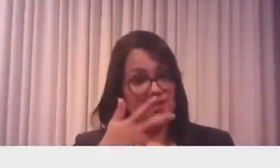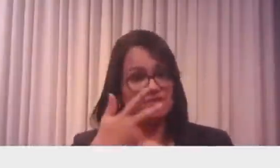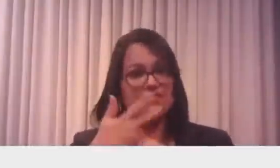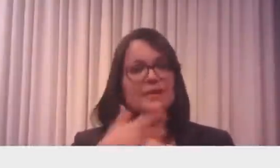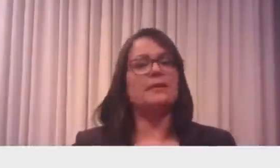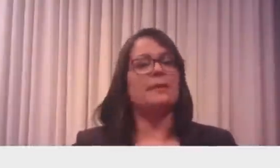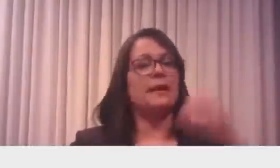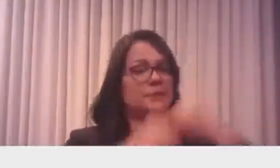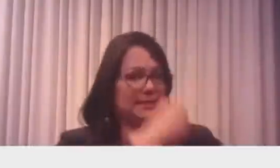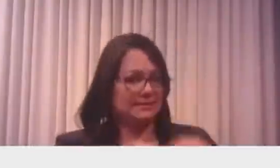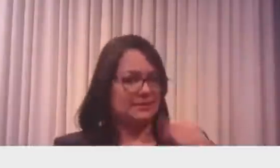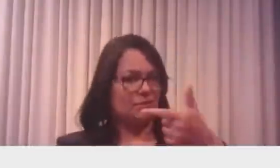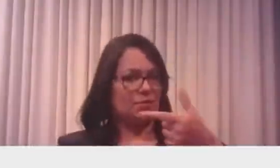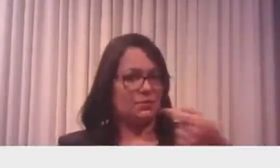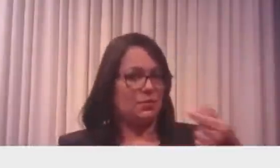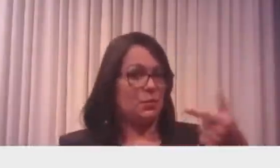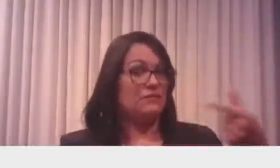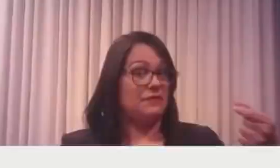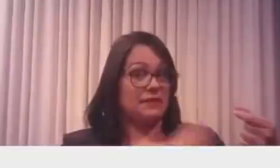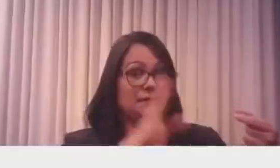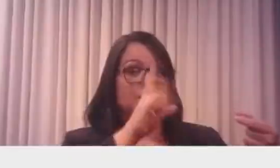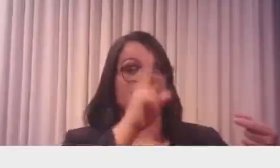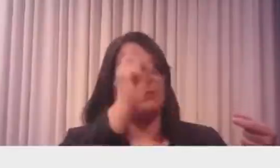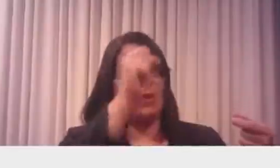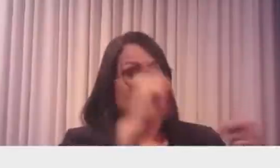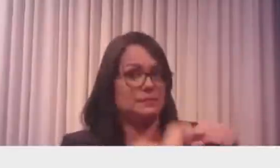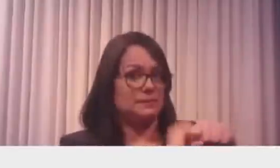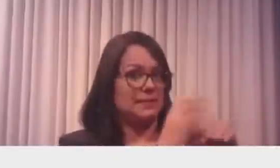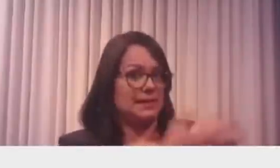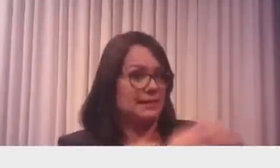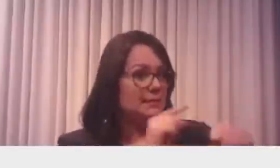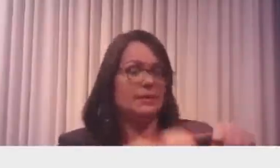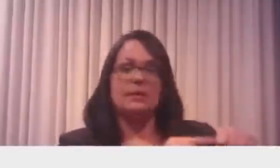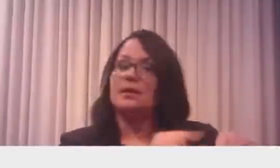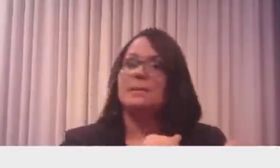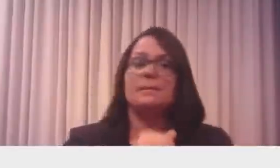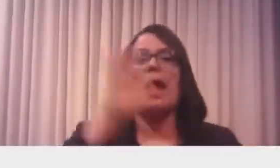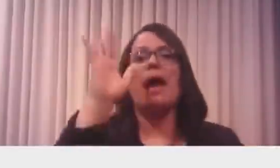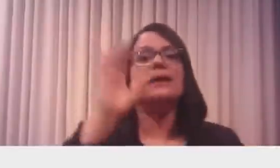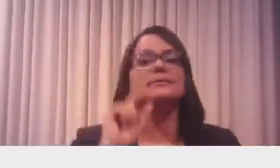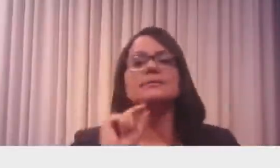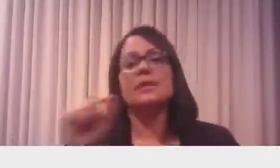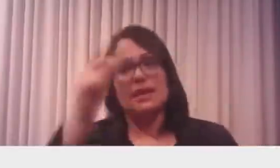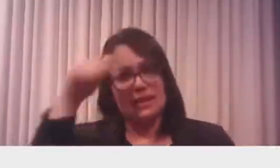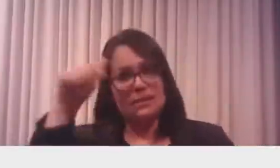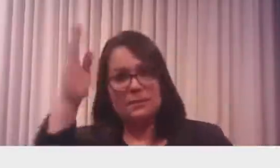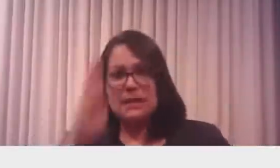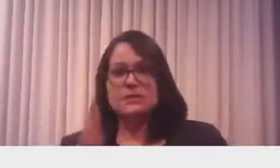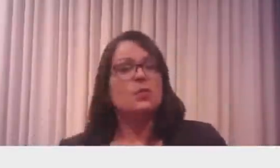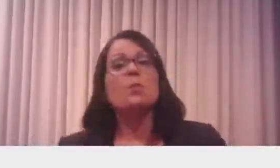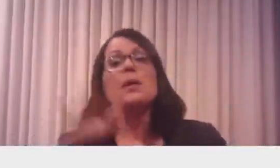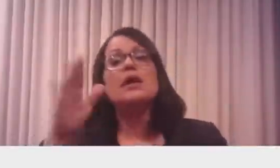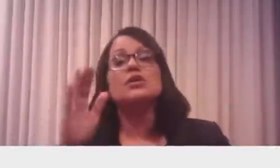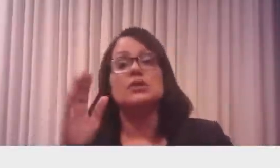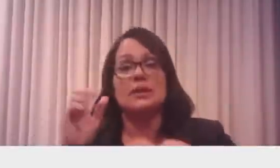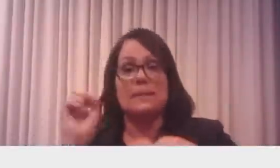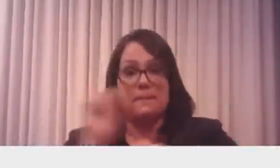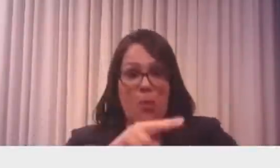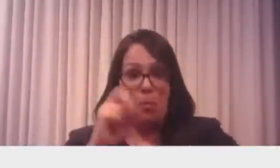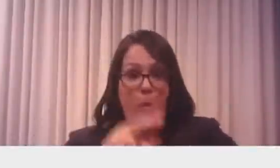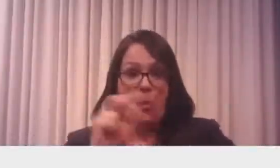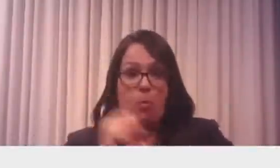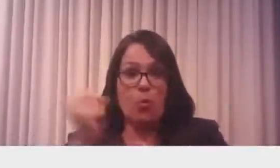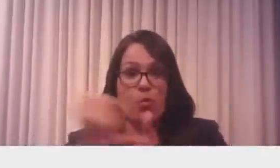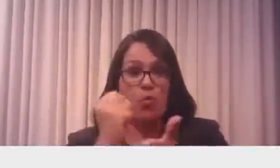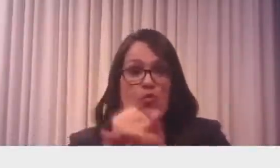o ano da pandemia também, 2020, terminamos com mais empregados formais que 2019. E